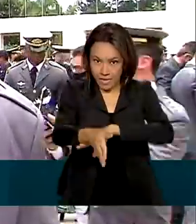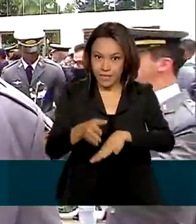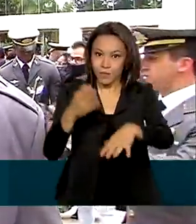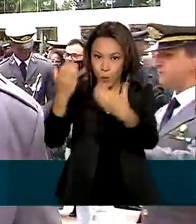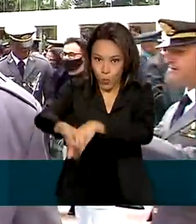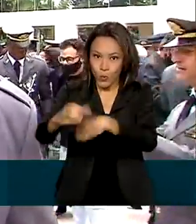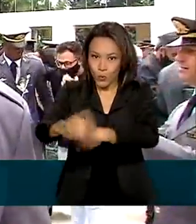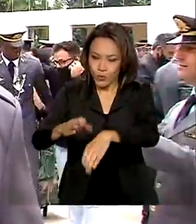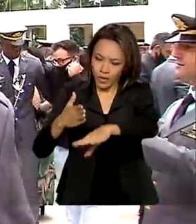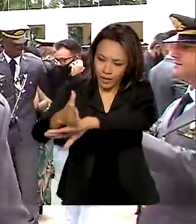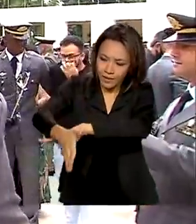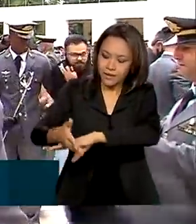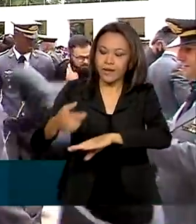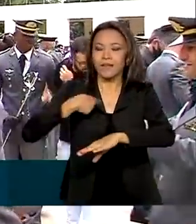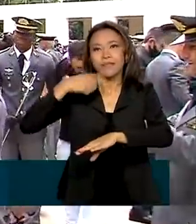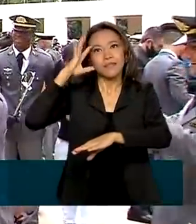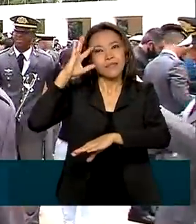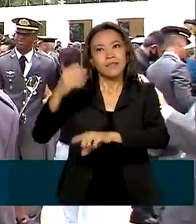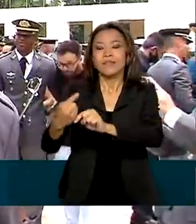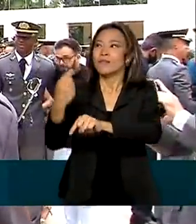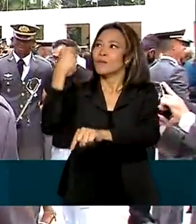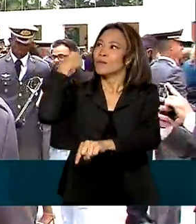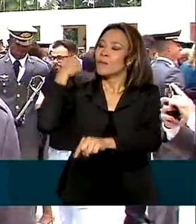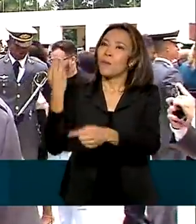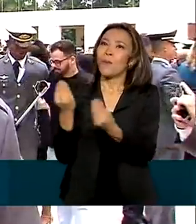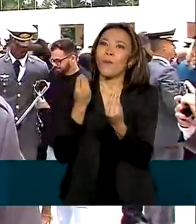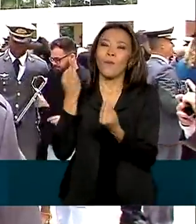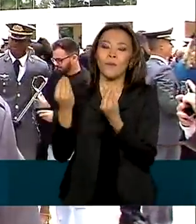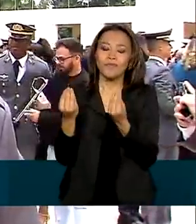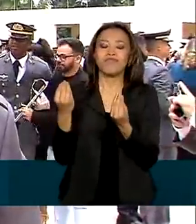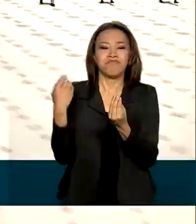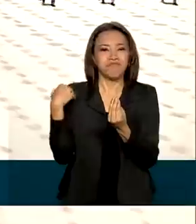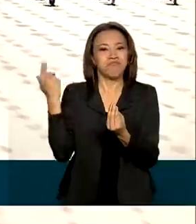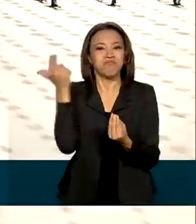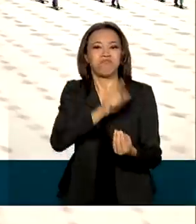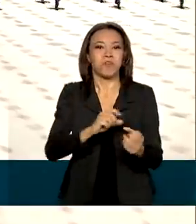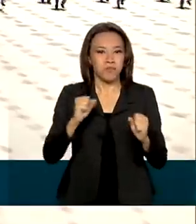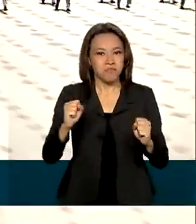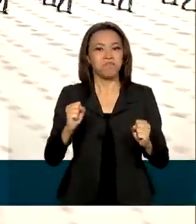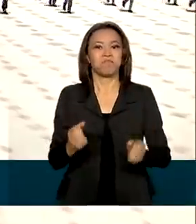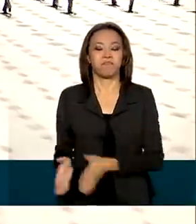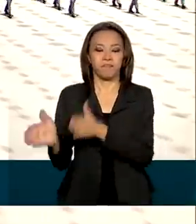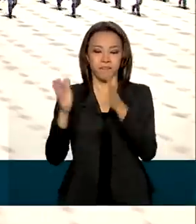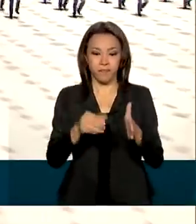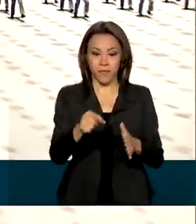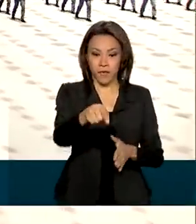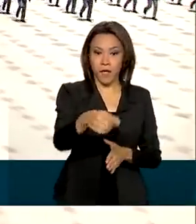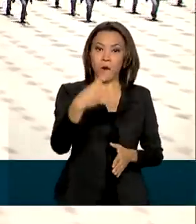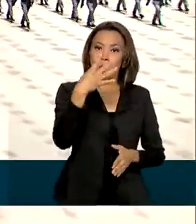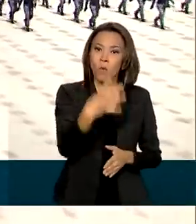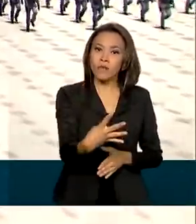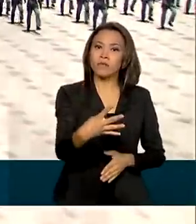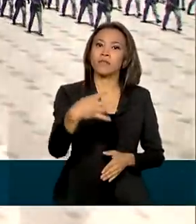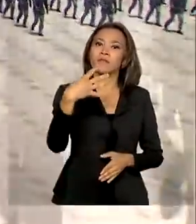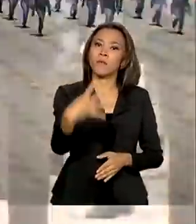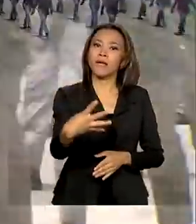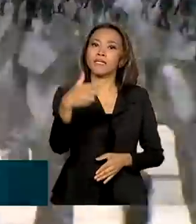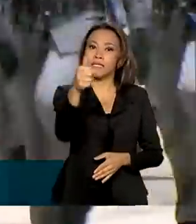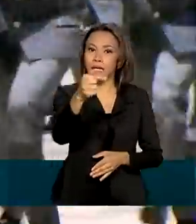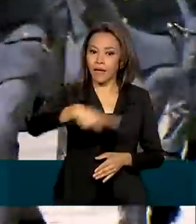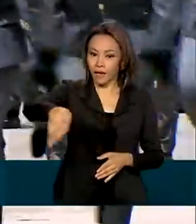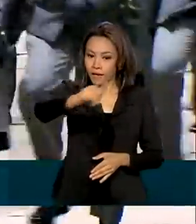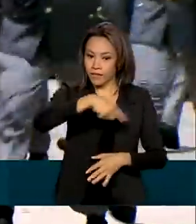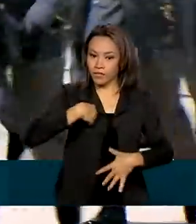e é uma satisfação enorme olhar tudo o que a fez para trás e saber que tudo valia a pena. Esse ano, 447 cadetes